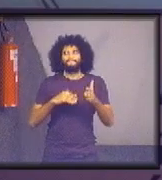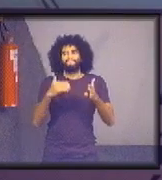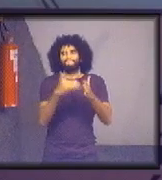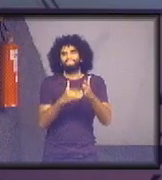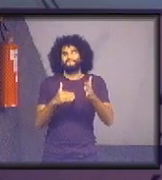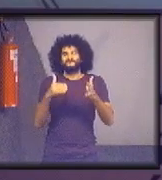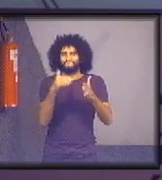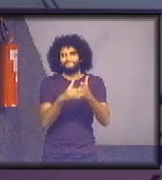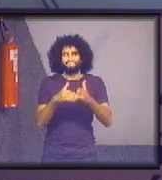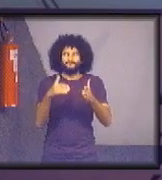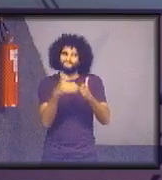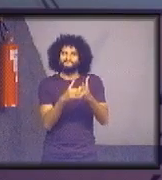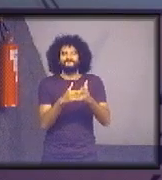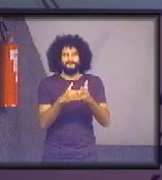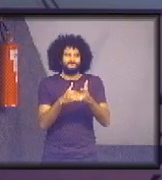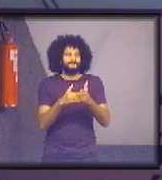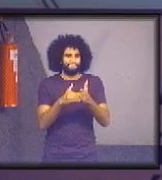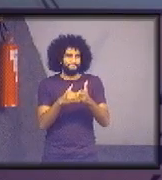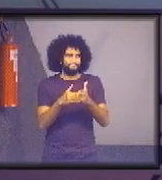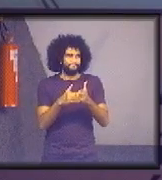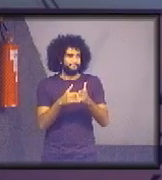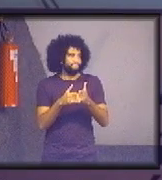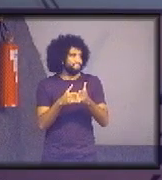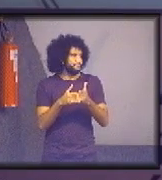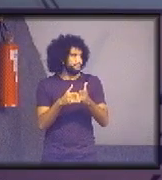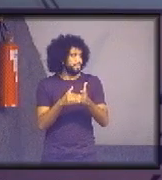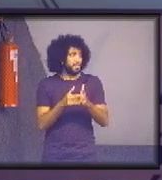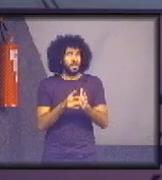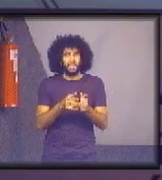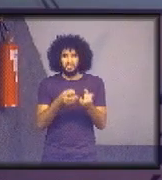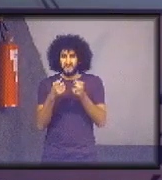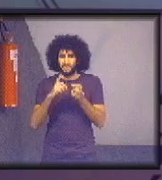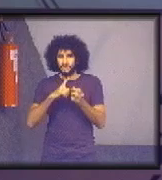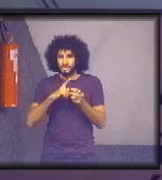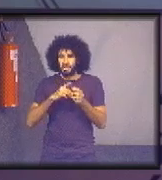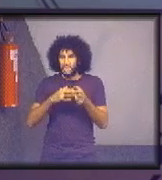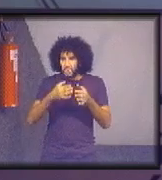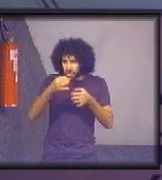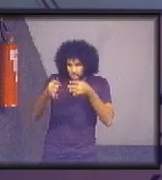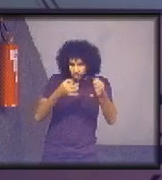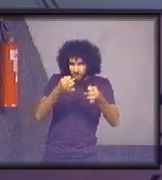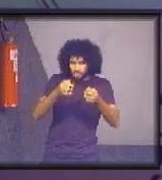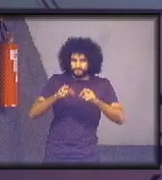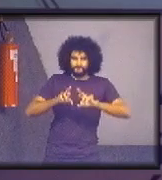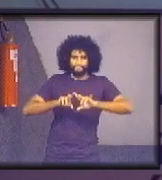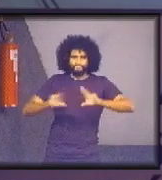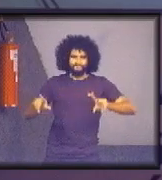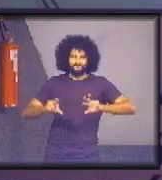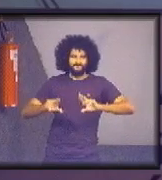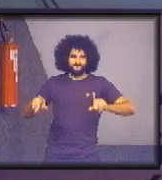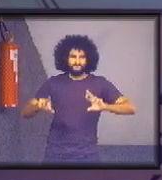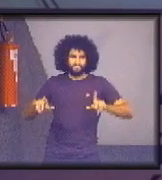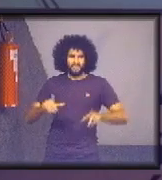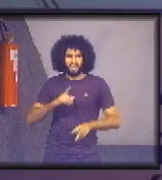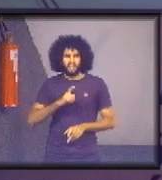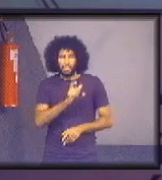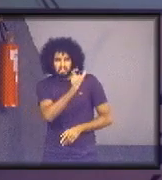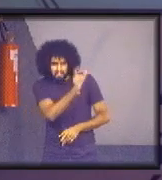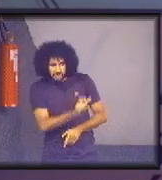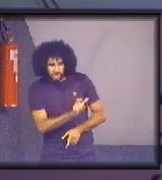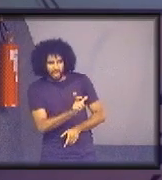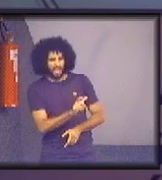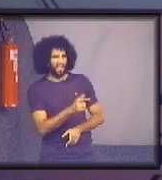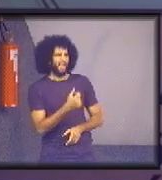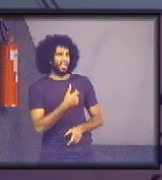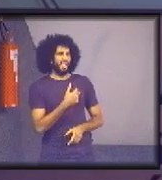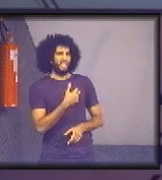A gente percebeu, por exemplo, divergências de opiniões, tinha pessoas que queriam fazer plantio